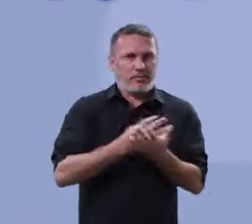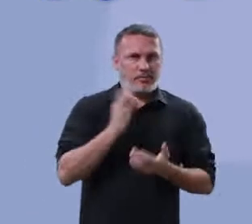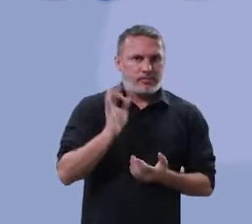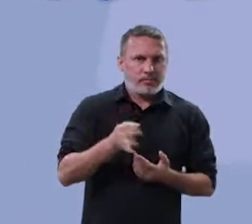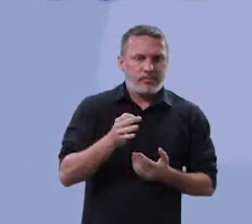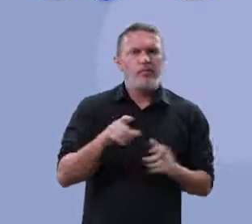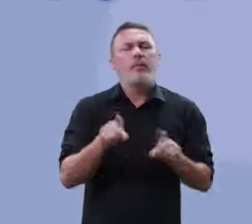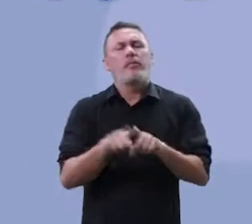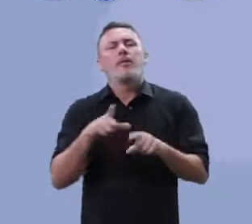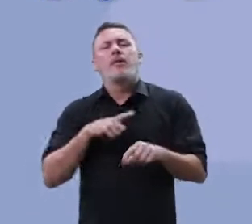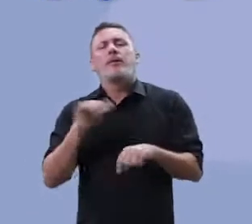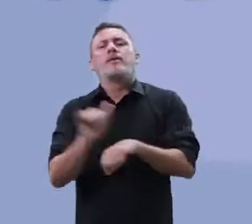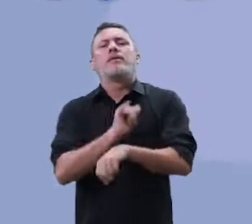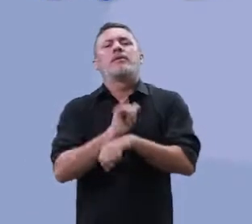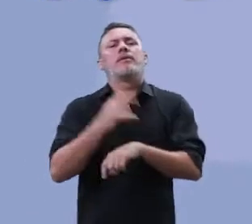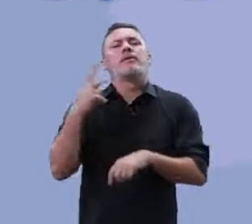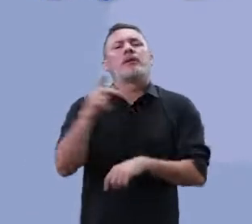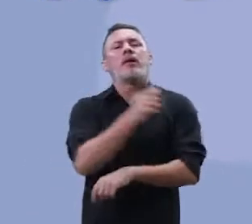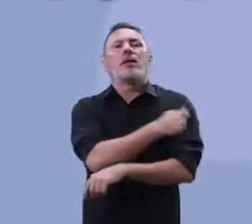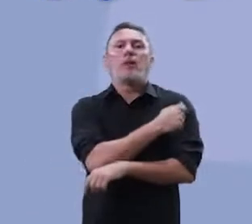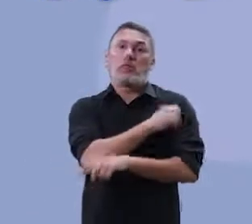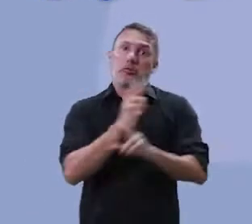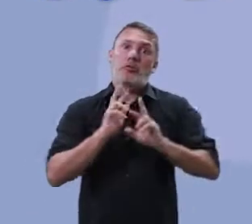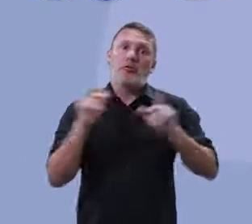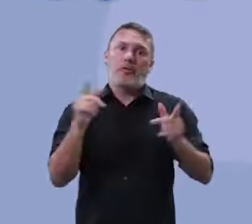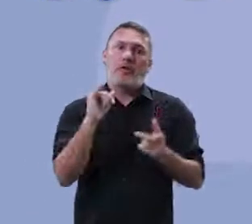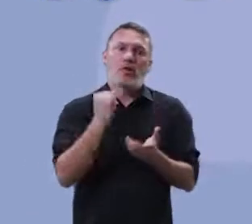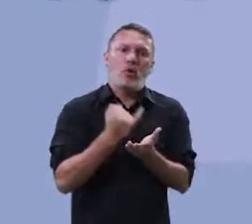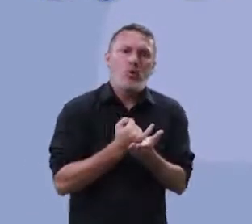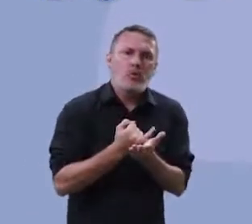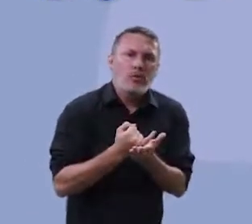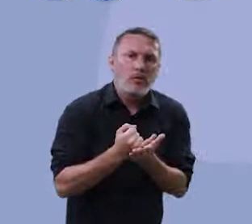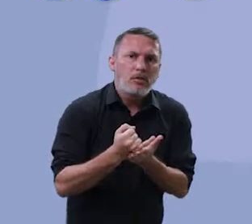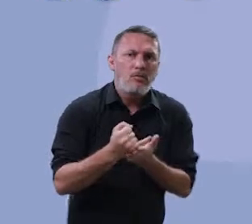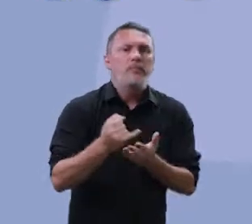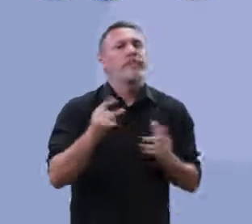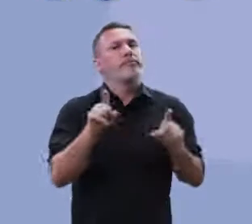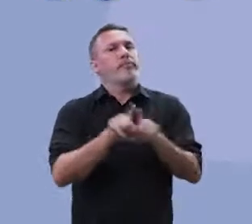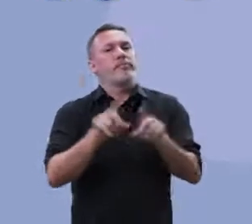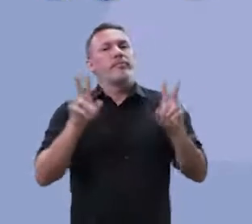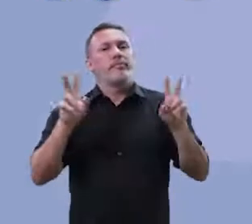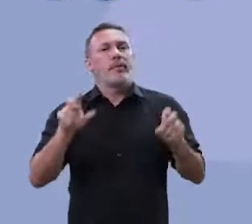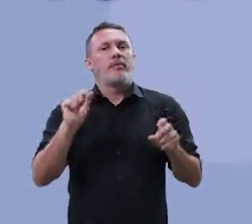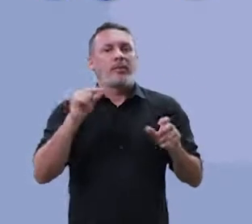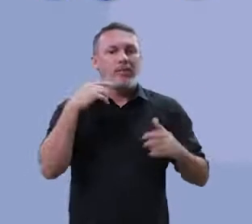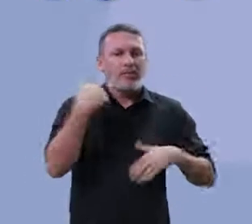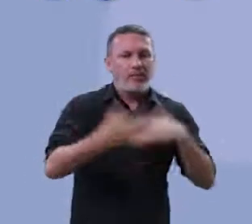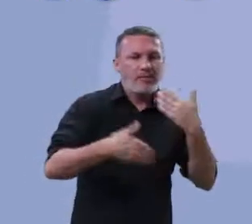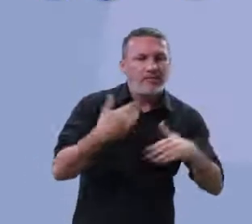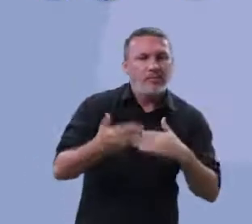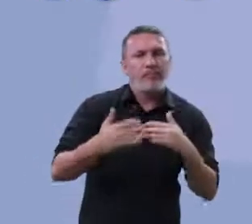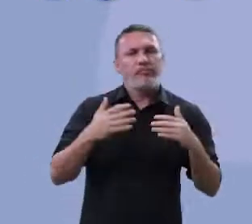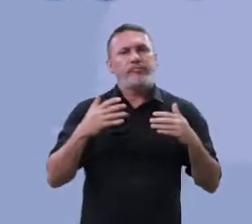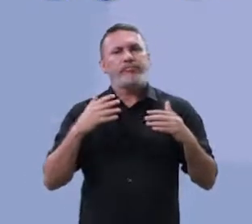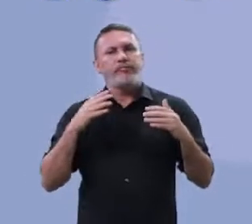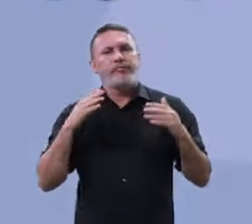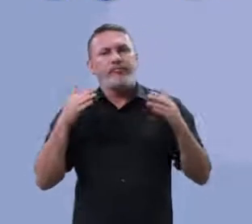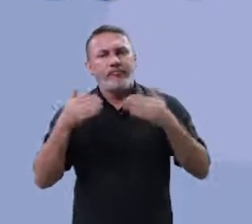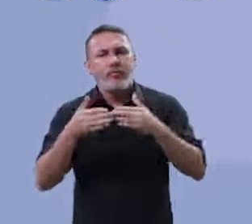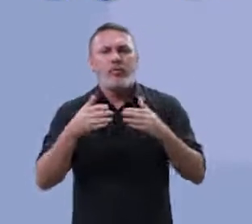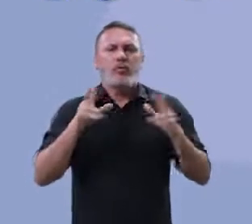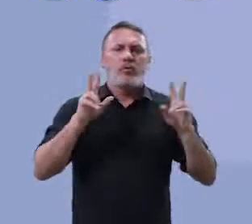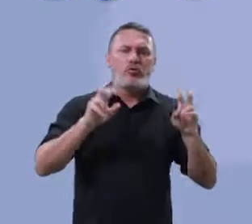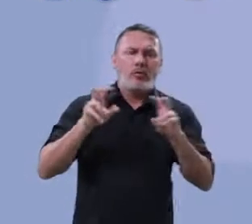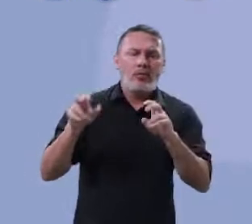apoio. Falamos a estratégia que ela utilizou um pouquinho diferenciada na introdução. Trabalhamos aspectos voltados para o desenvolvimento.